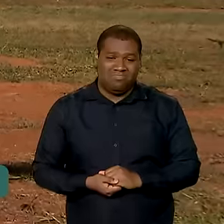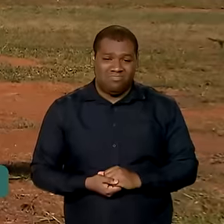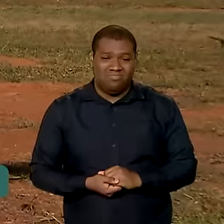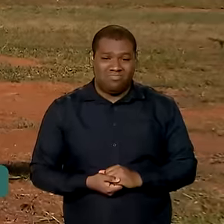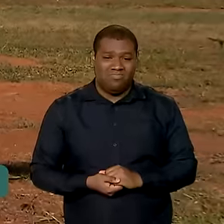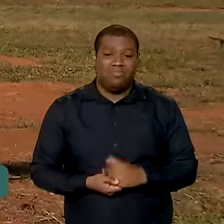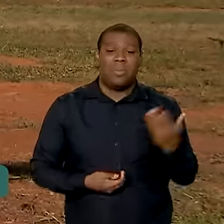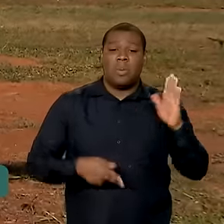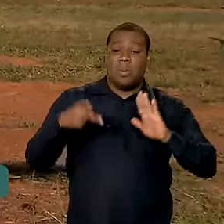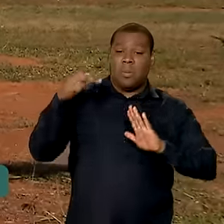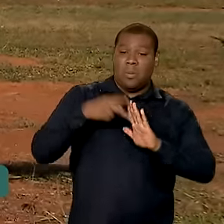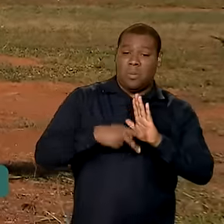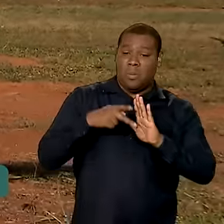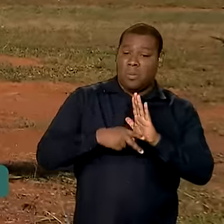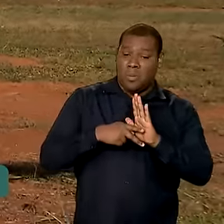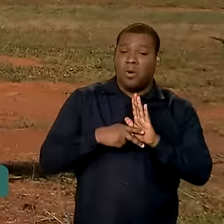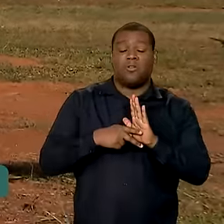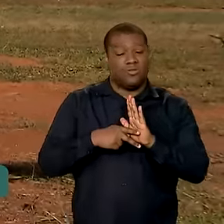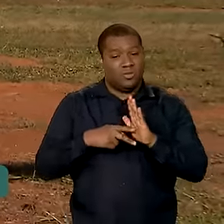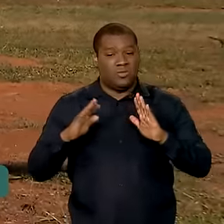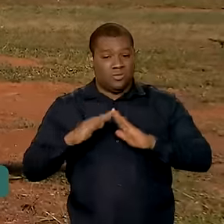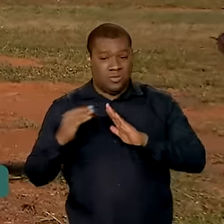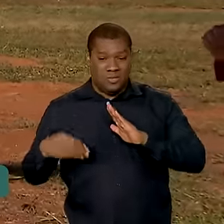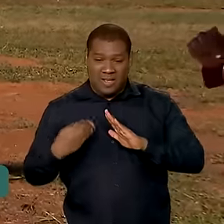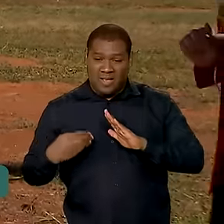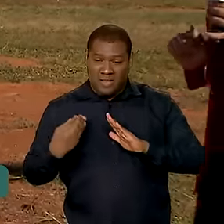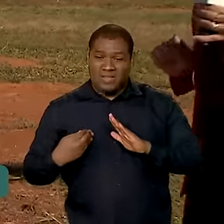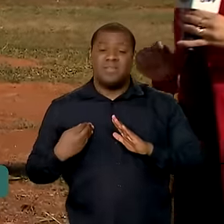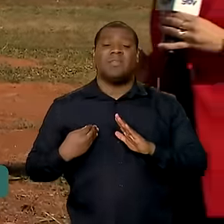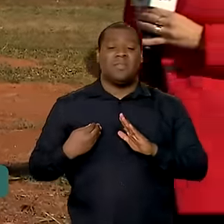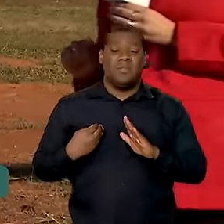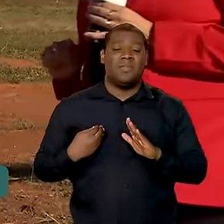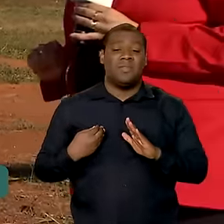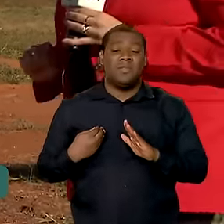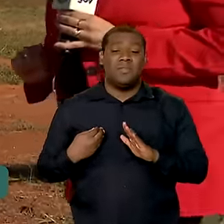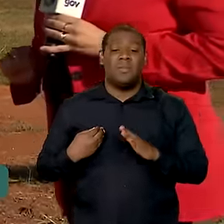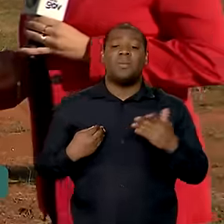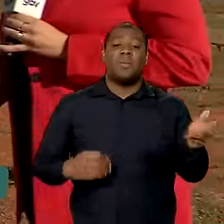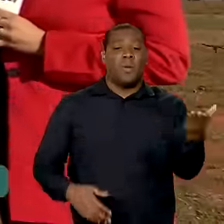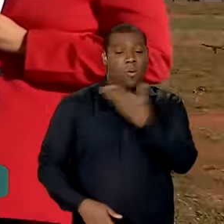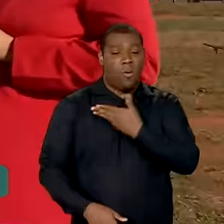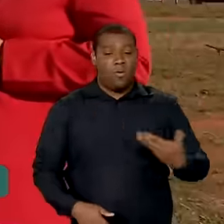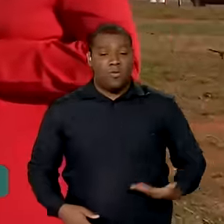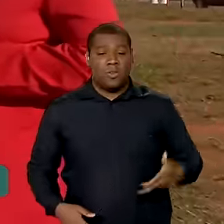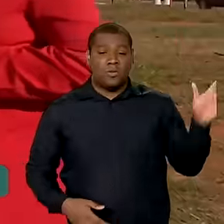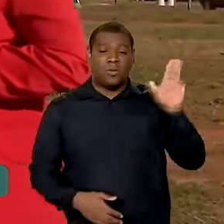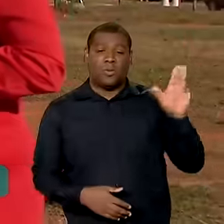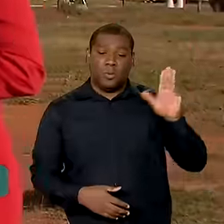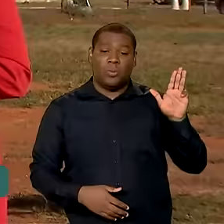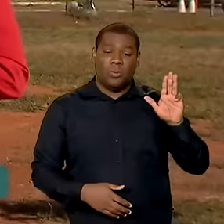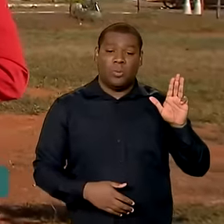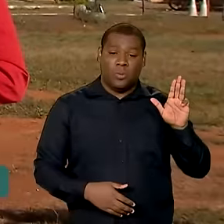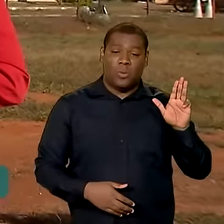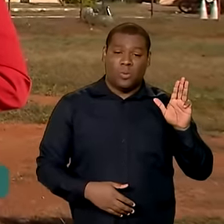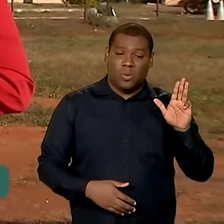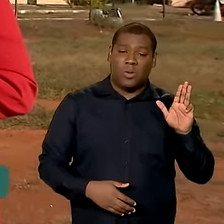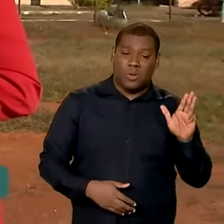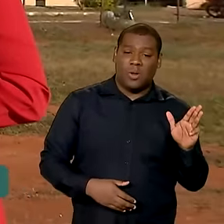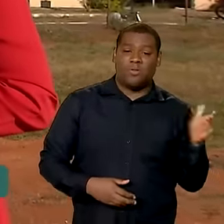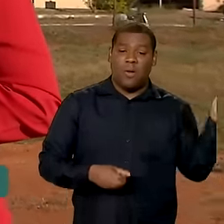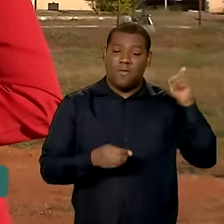Maior programa habitacional do Brasil, o Minha Casa Minha Vida foi retomado pelo governo Lula em fevereiro de 2023.